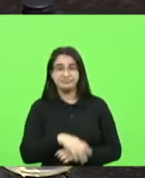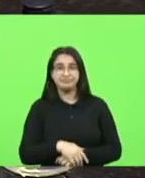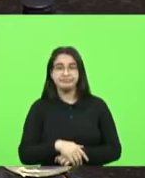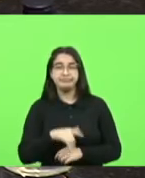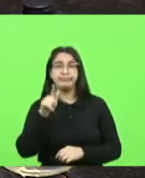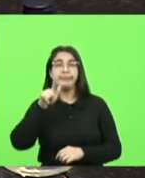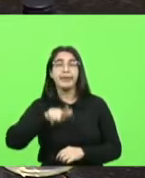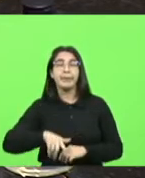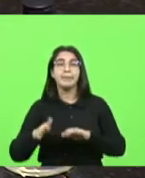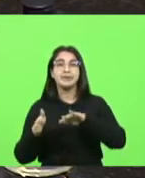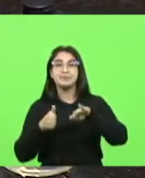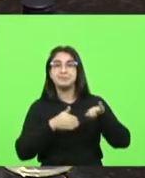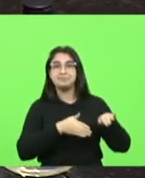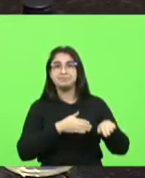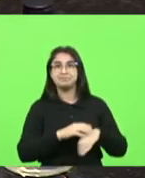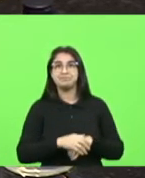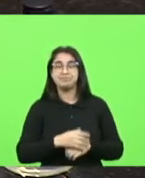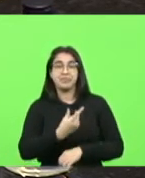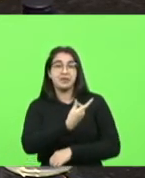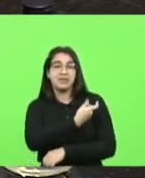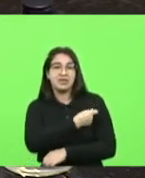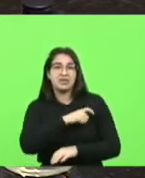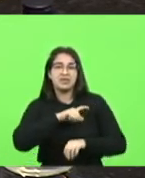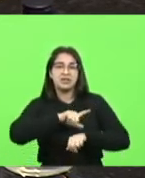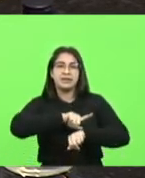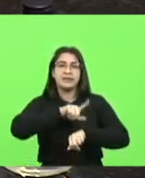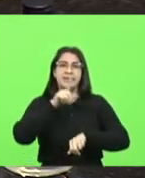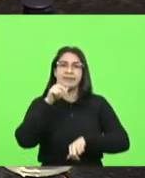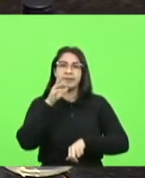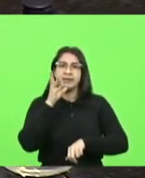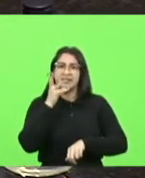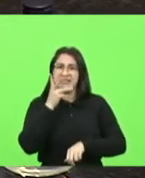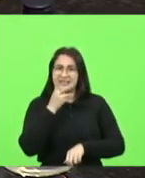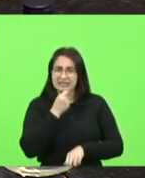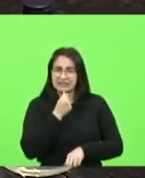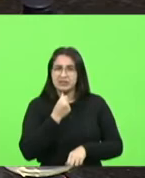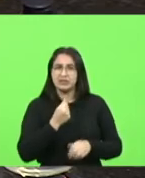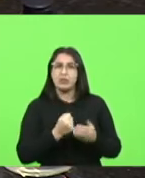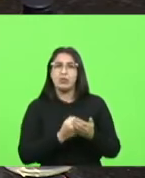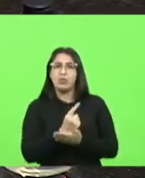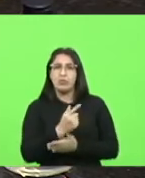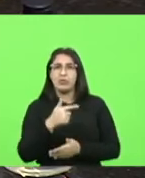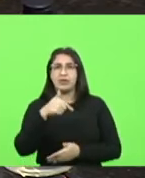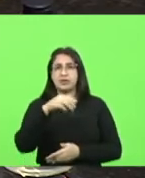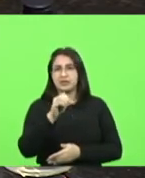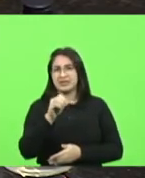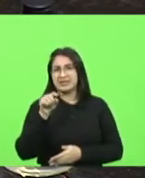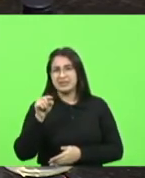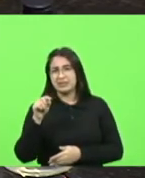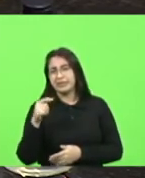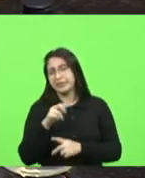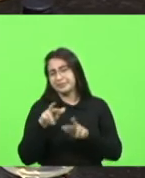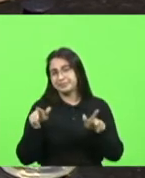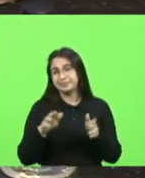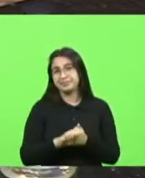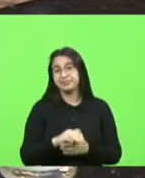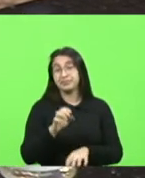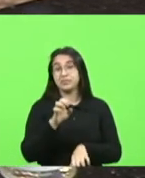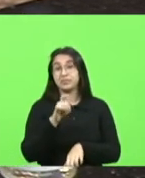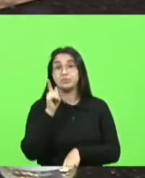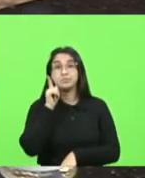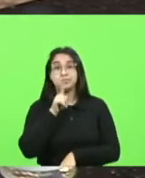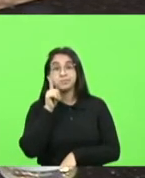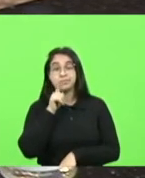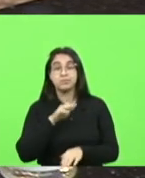diz que o Brasil está atrasado na vacinação que deveria ter comprado aqueles 70 milhões de reais enfim os Estados Unidos que é o país que mais